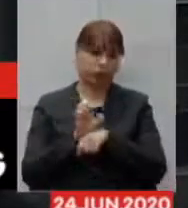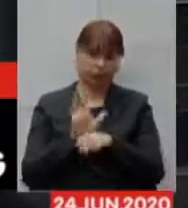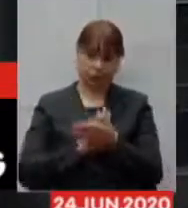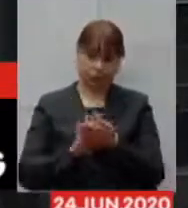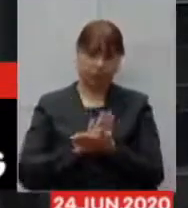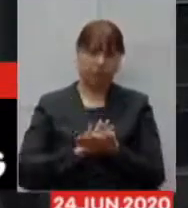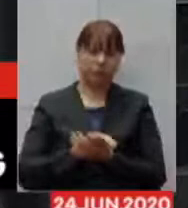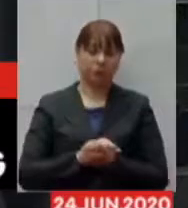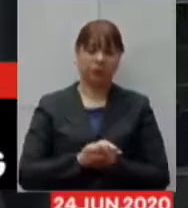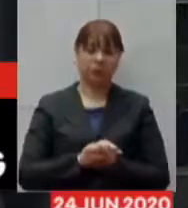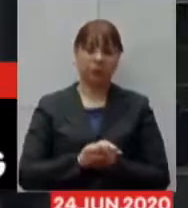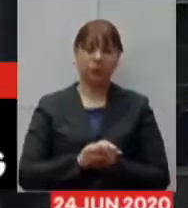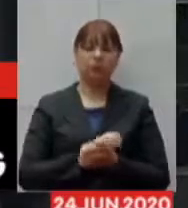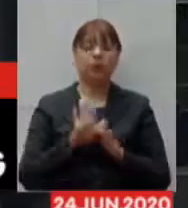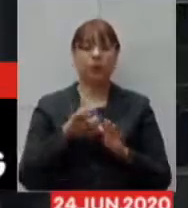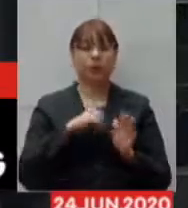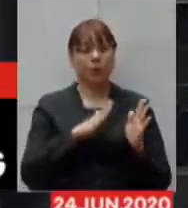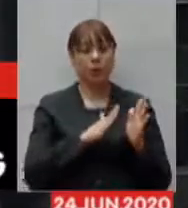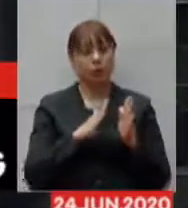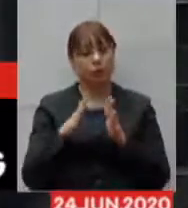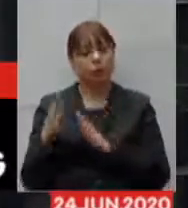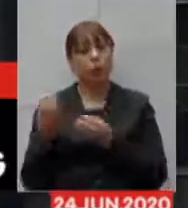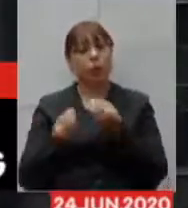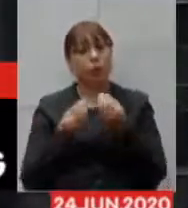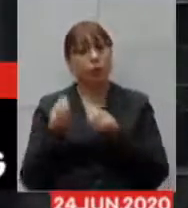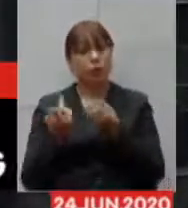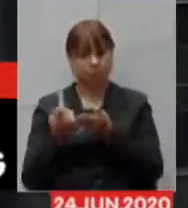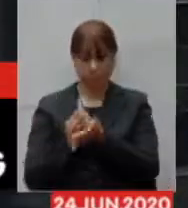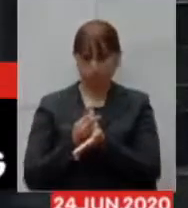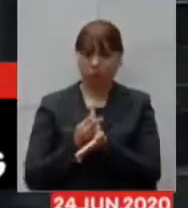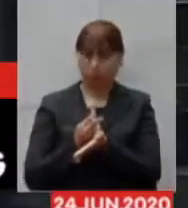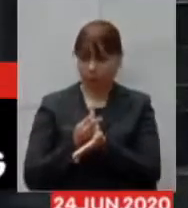ela tem um processo de como será feita,